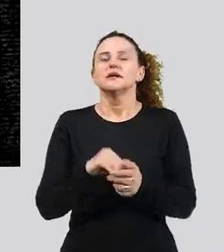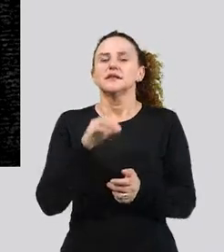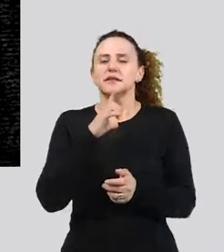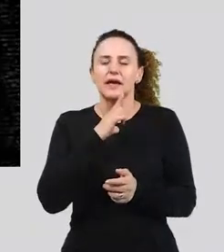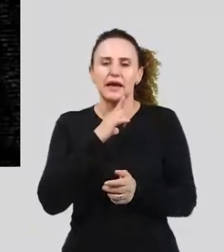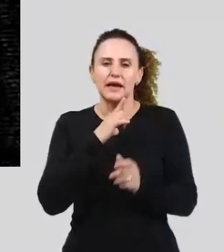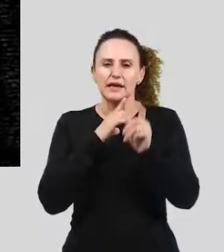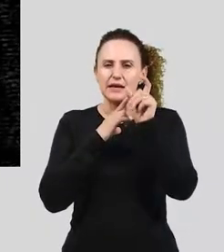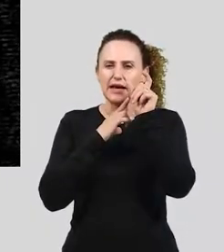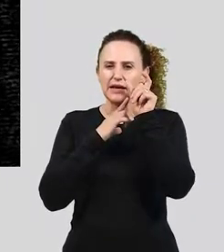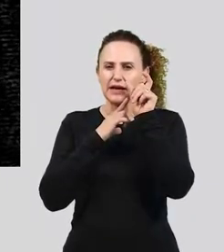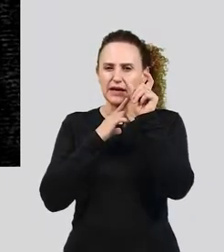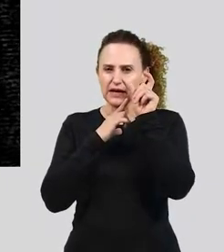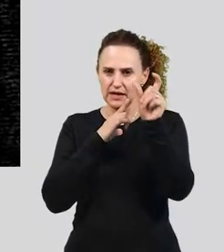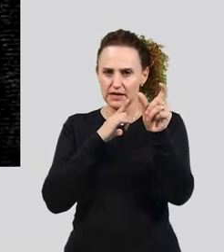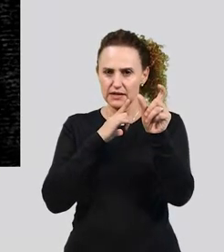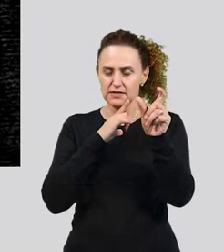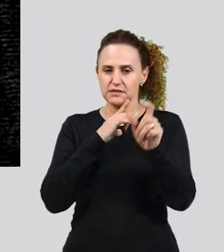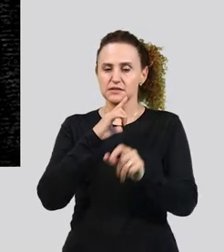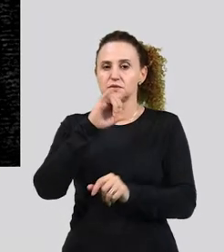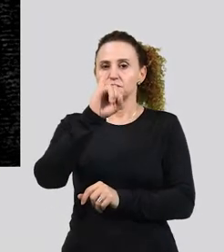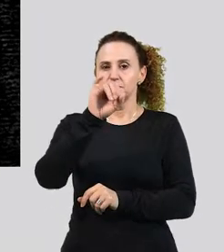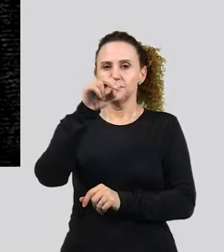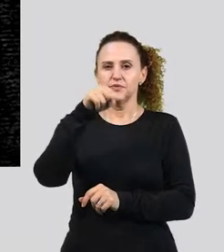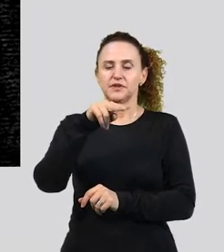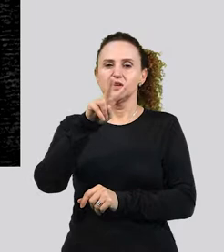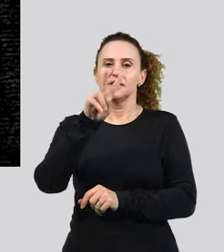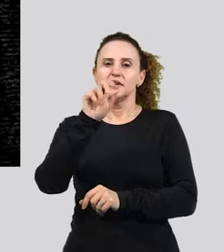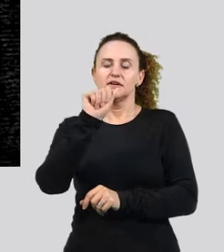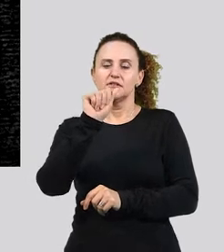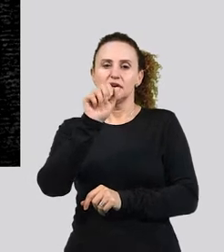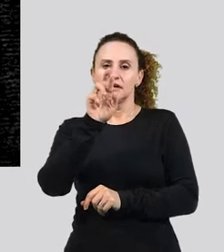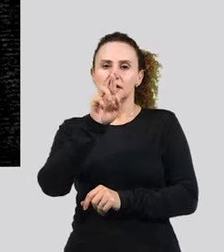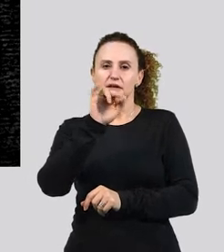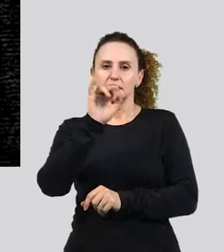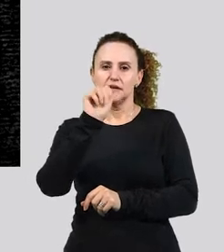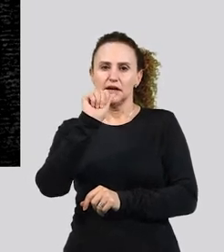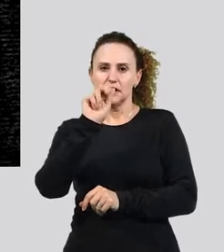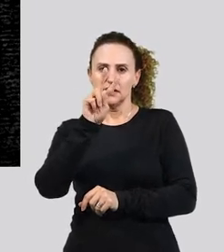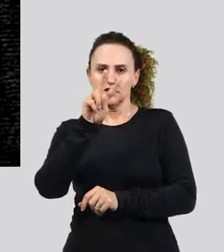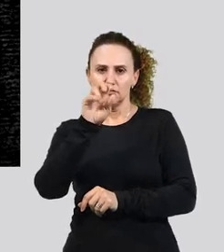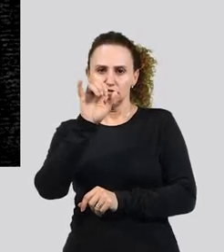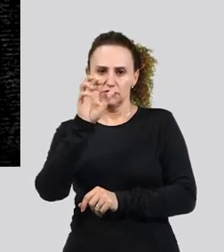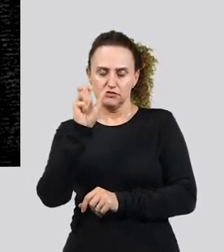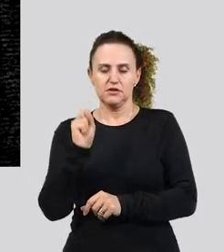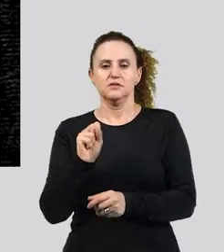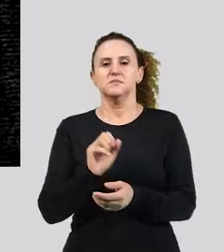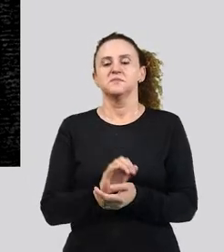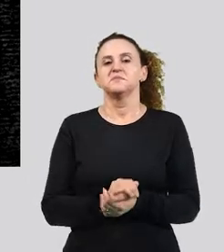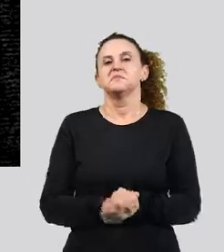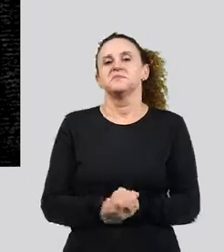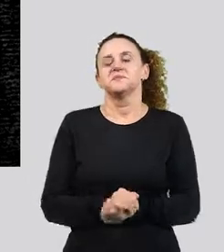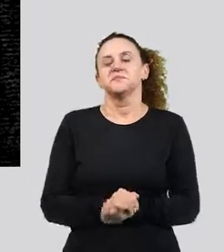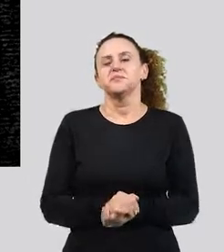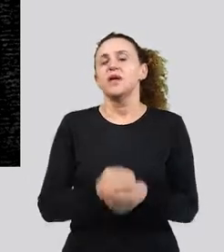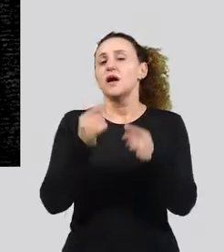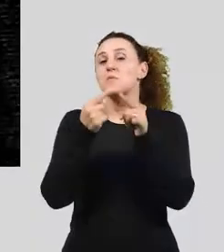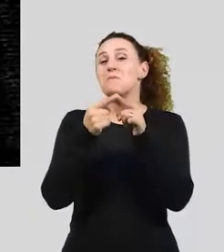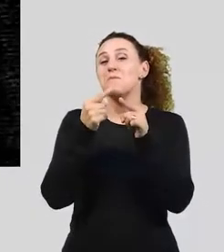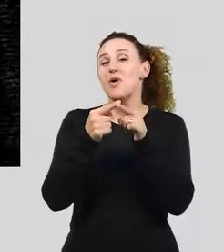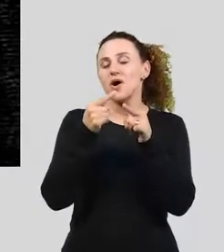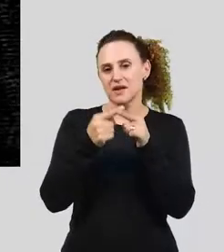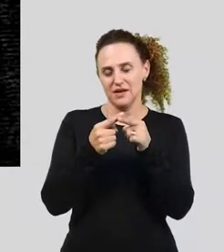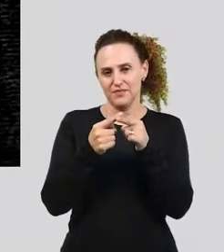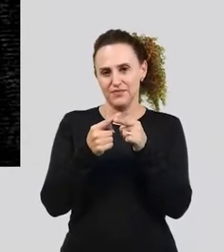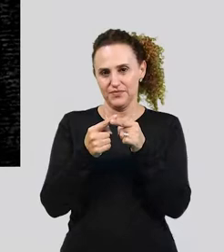invariáveis. Quais são elas? Adverbio, preposição, conjunção e interjeição. Por que que são